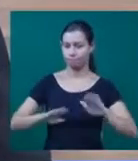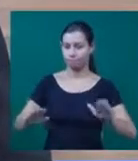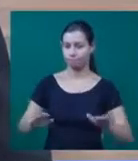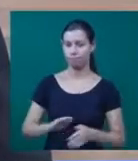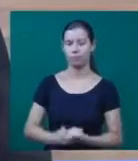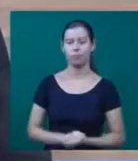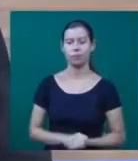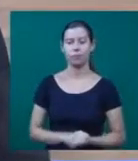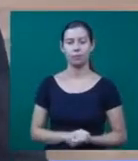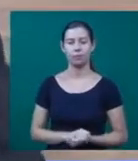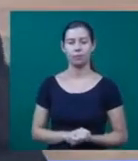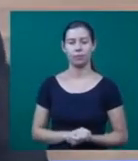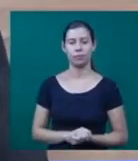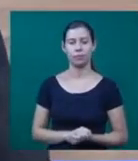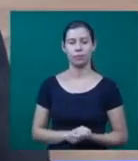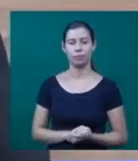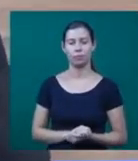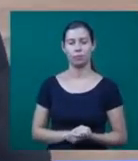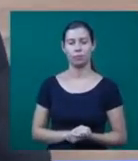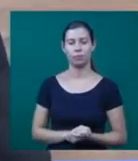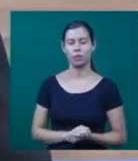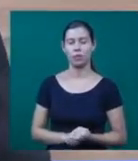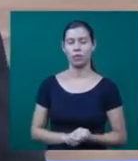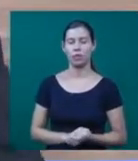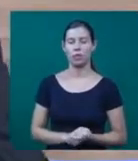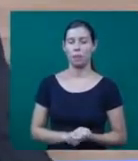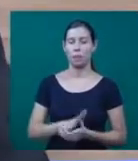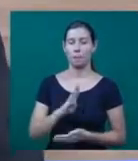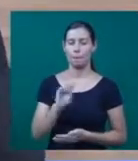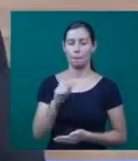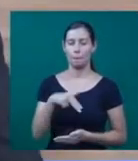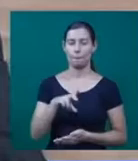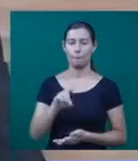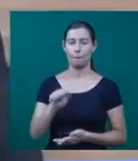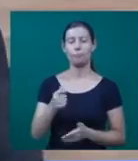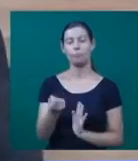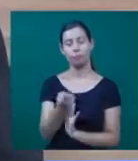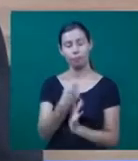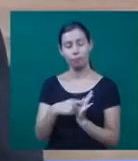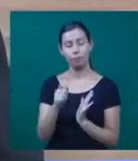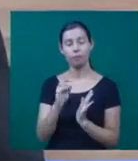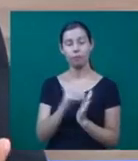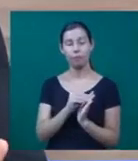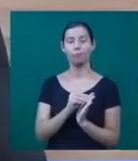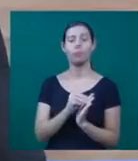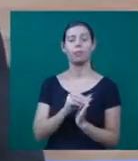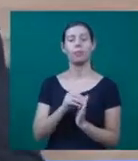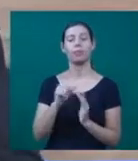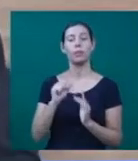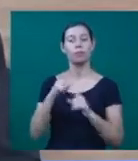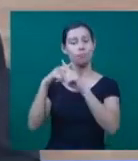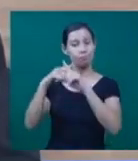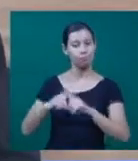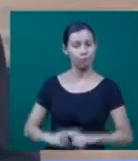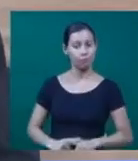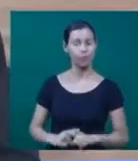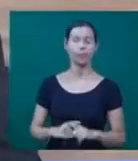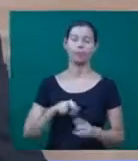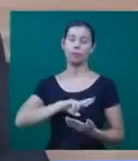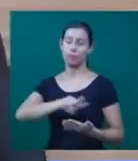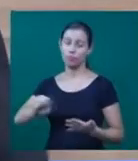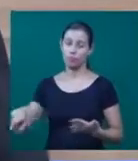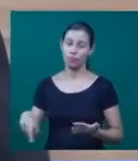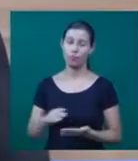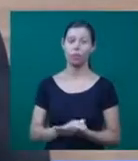para o nono concurso de bandas Minas Music foram prorrogadas até o dia 21 de maio, próximo domingo. Tem muitos participantes aqui da universidade